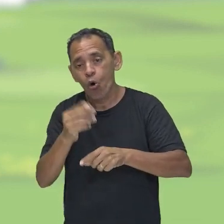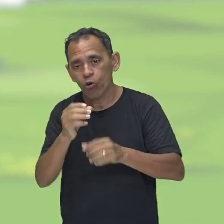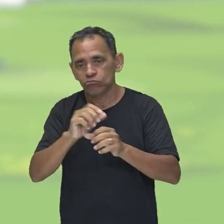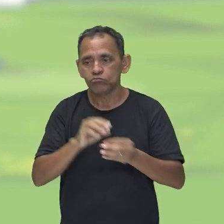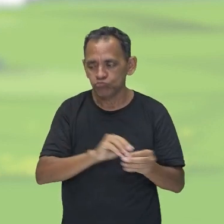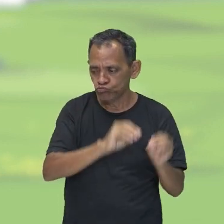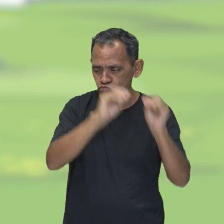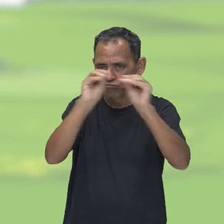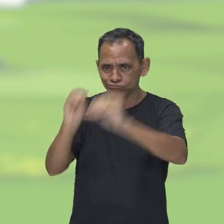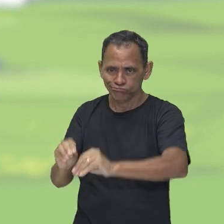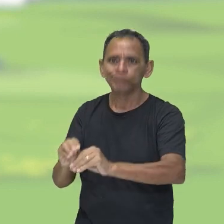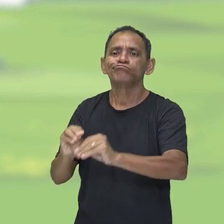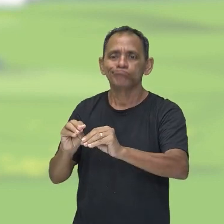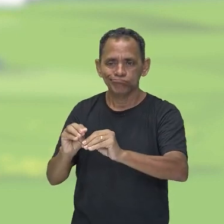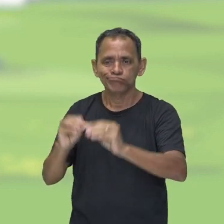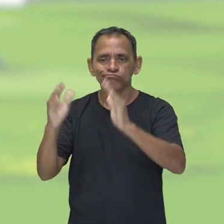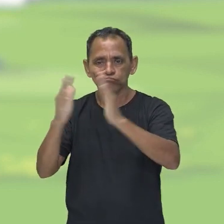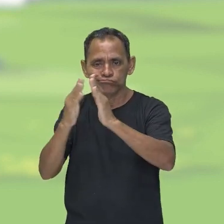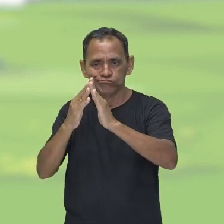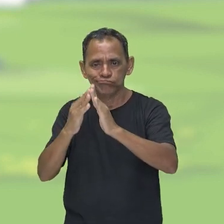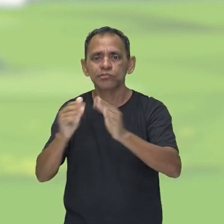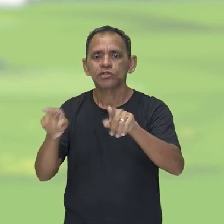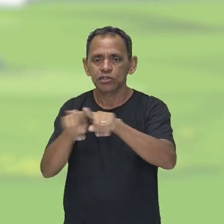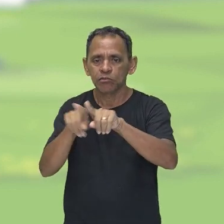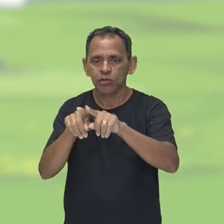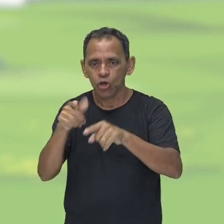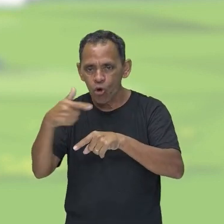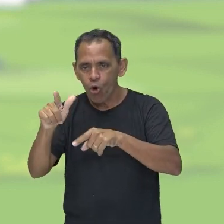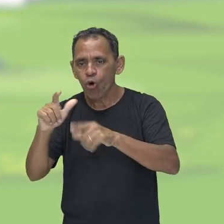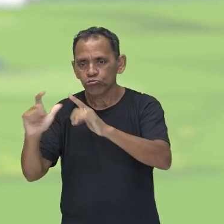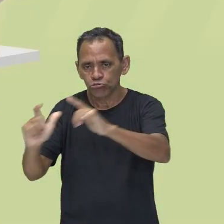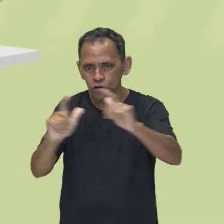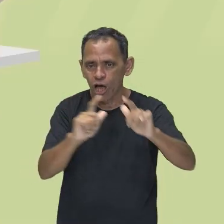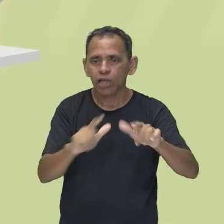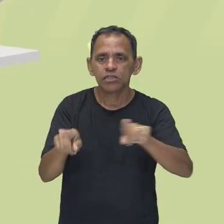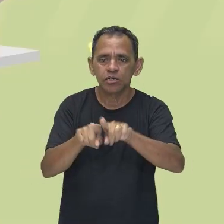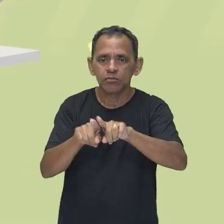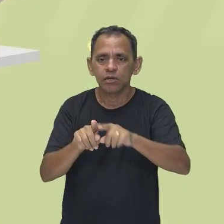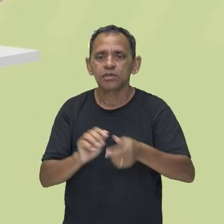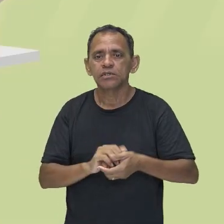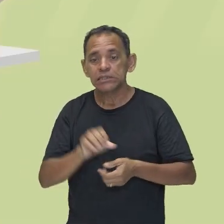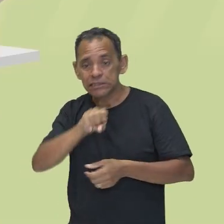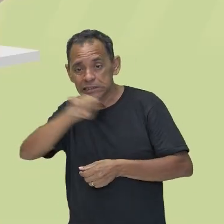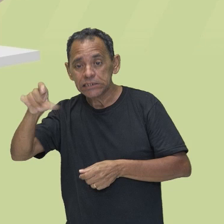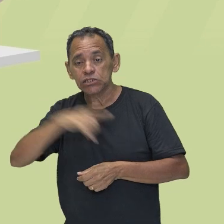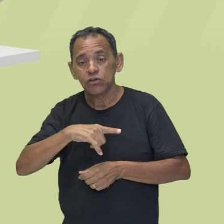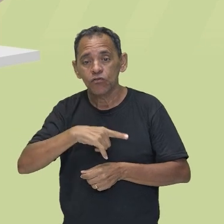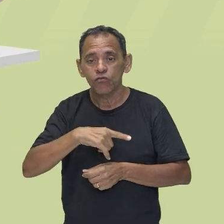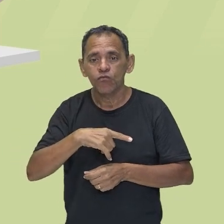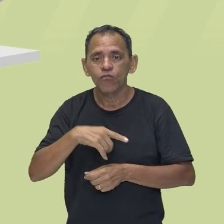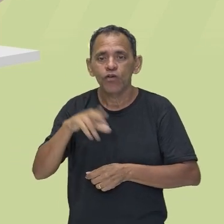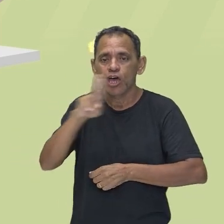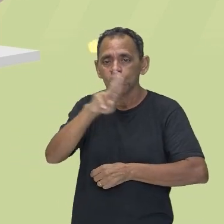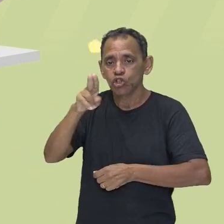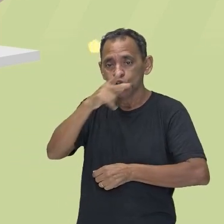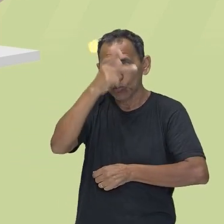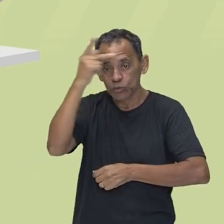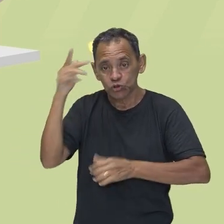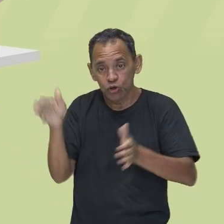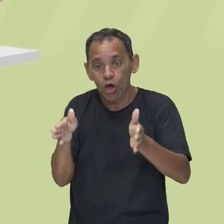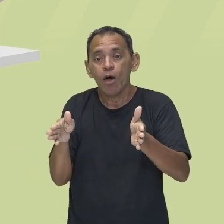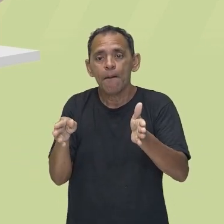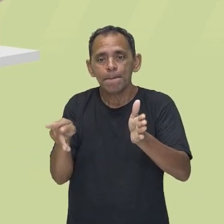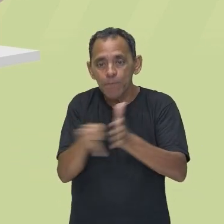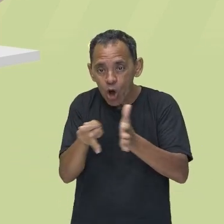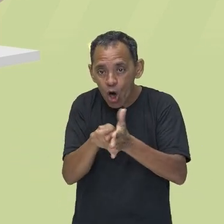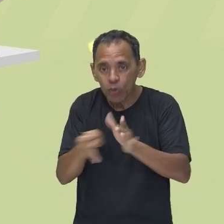que seja na mesma área da distribuidora e possua a mesma titularidade. Com a instalação de um sistema fotovoltaico, além de reduzir